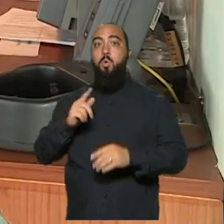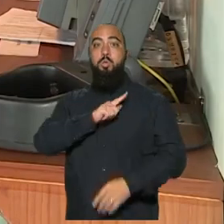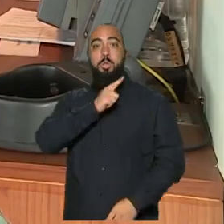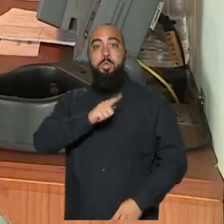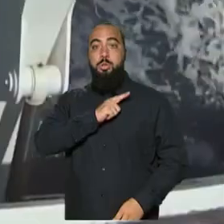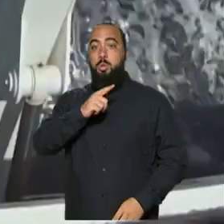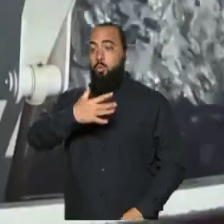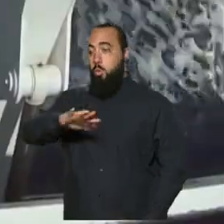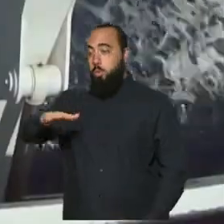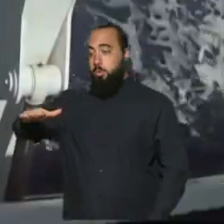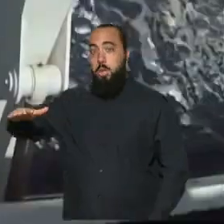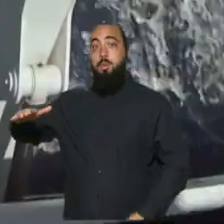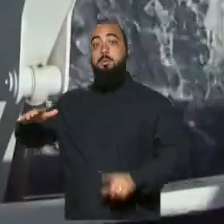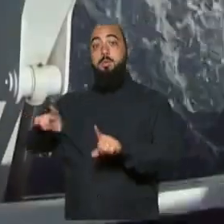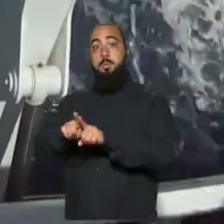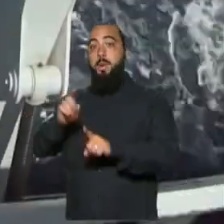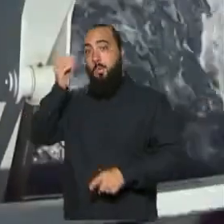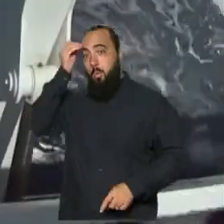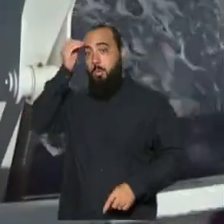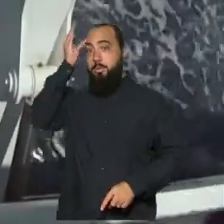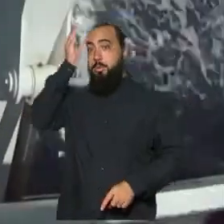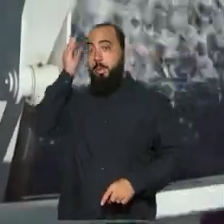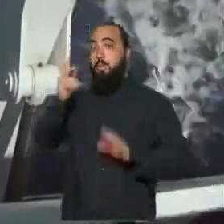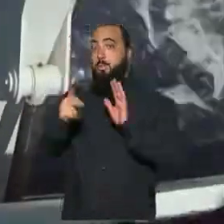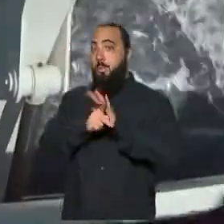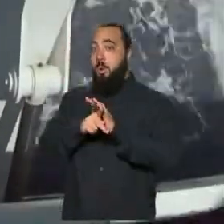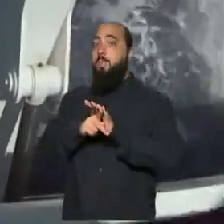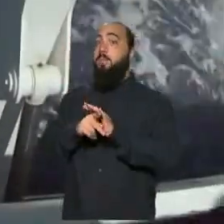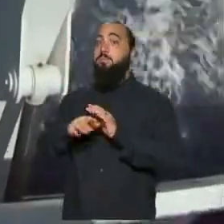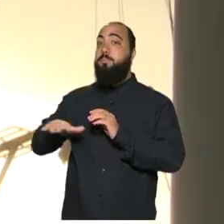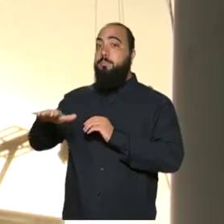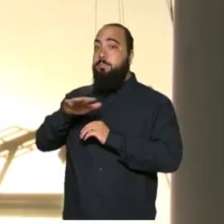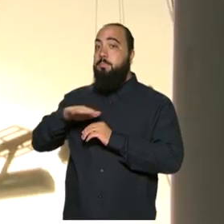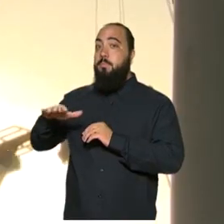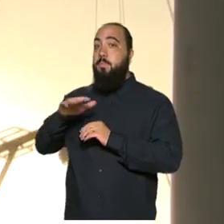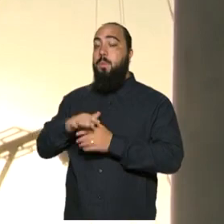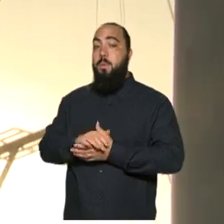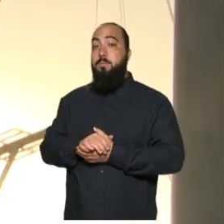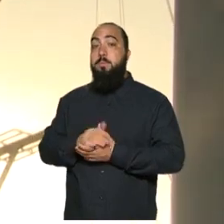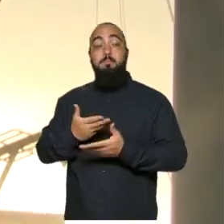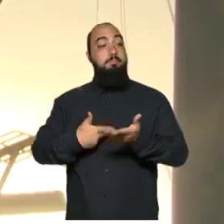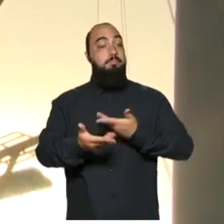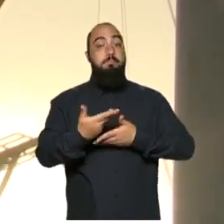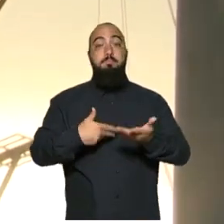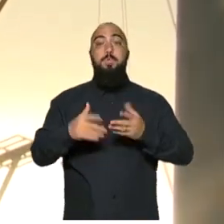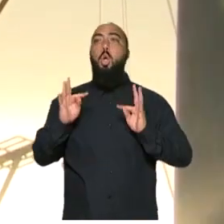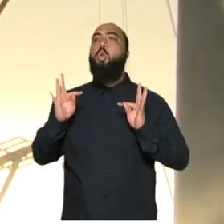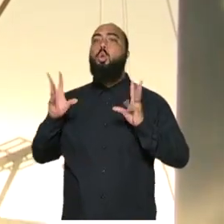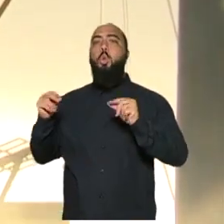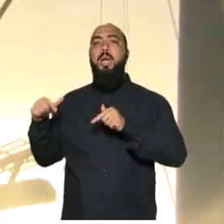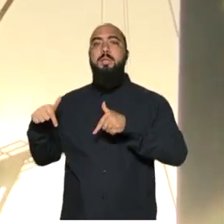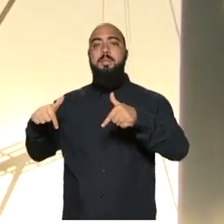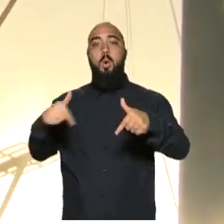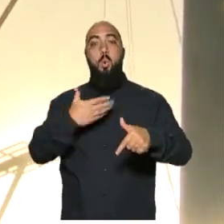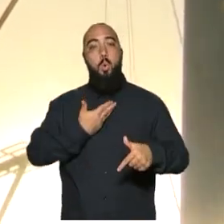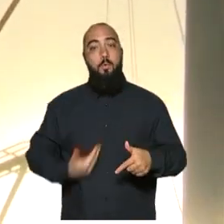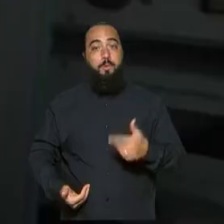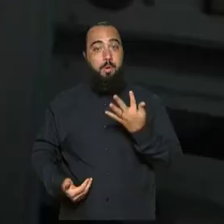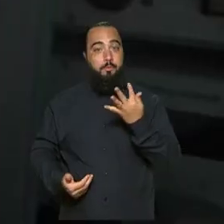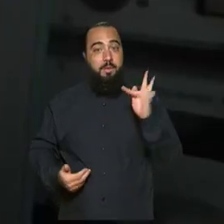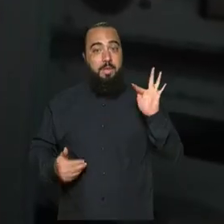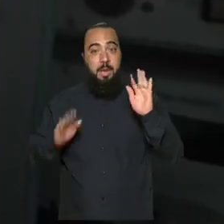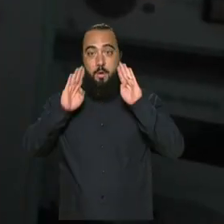produção do conhecimento científico em oceano e Antártica. E assim há uma inter-relação entre todas as ações do governo federal